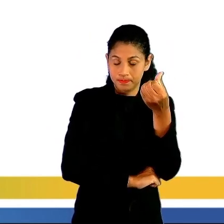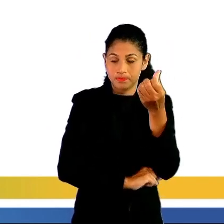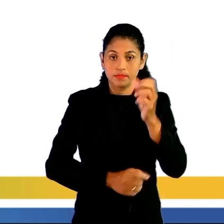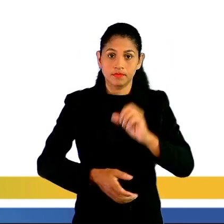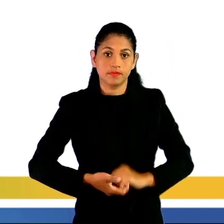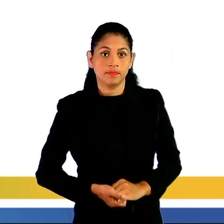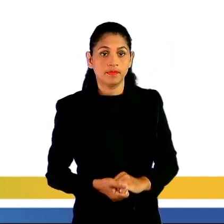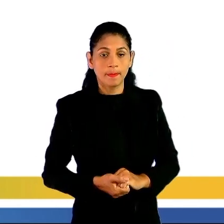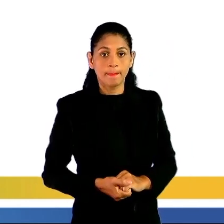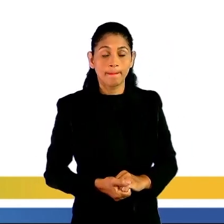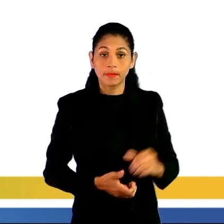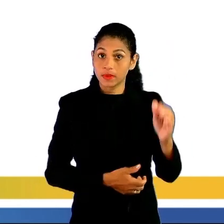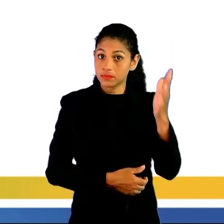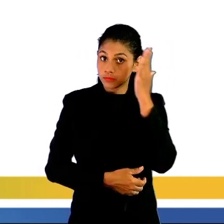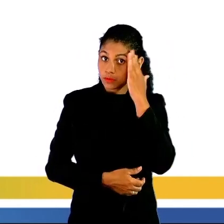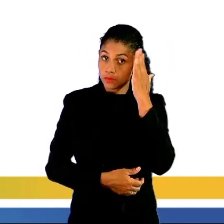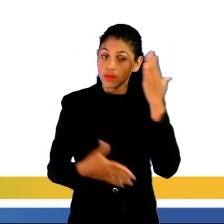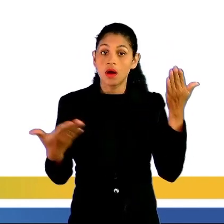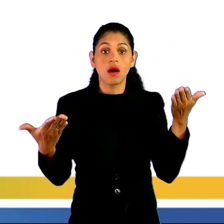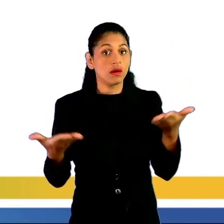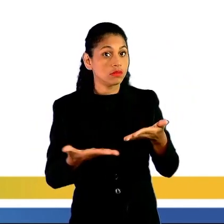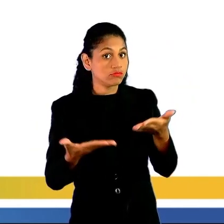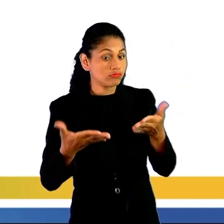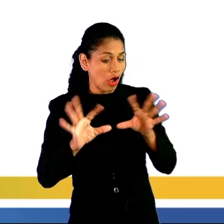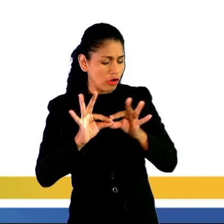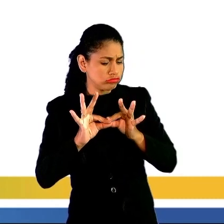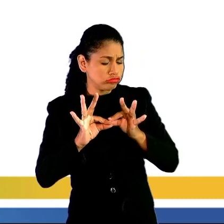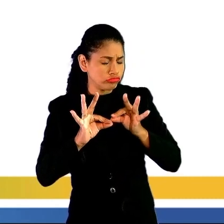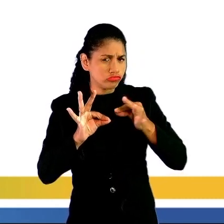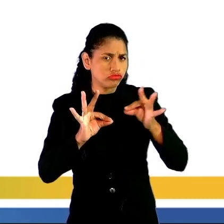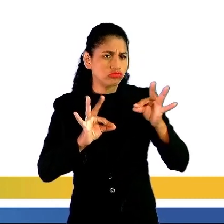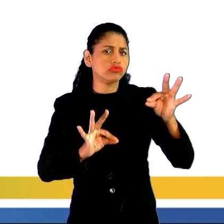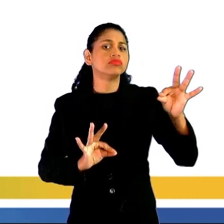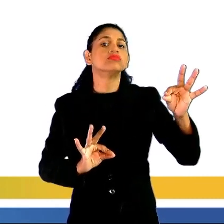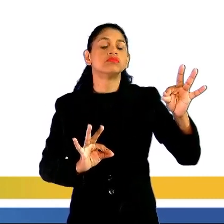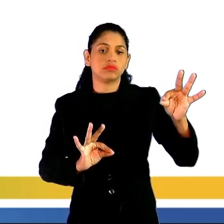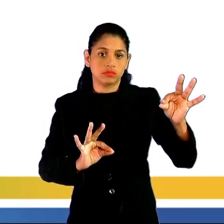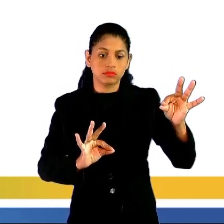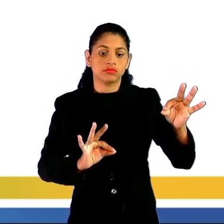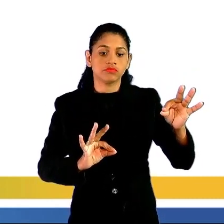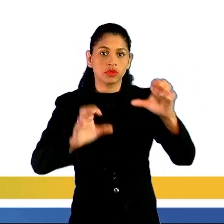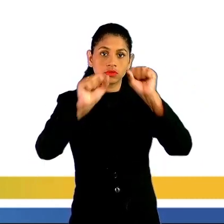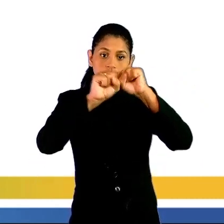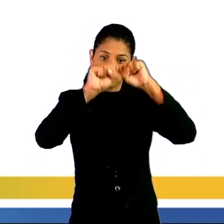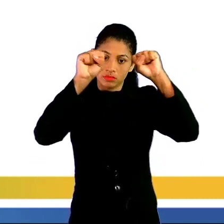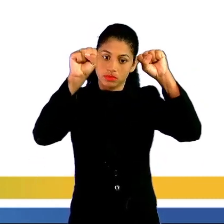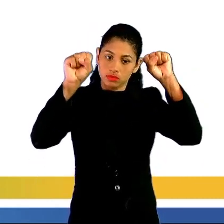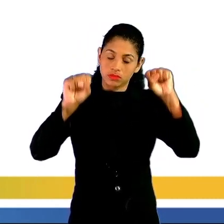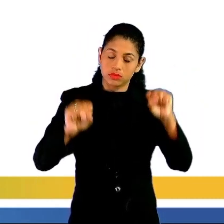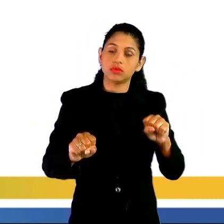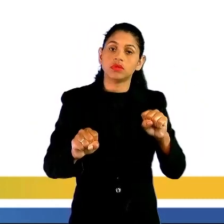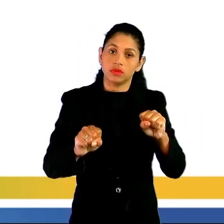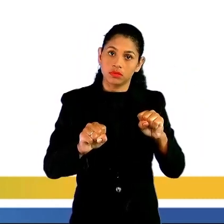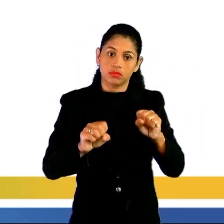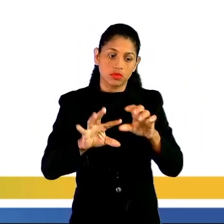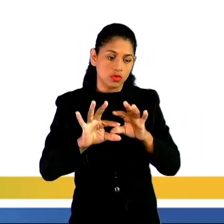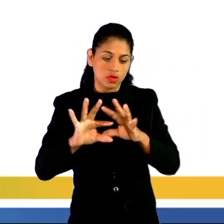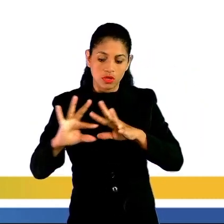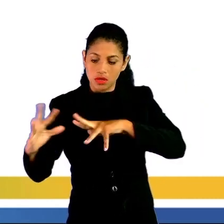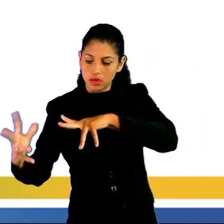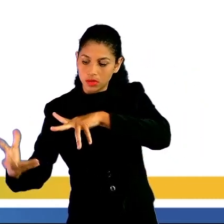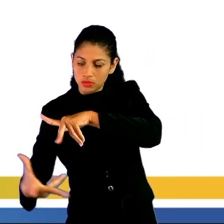Aí agora nós vamos saber a que distância o sistema Alpha Centauri está da Terra,